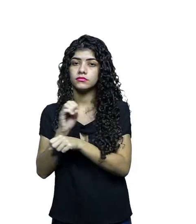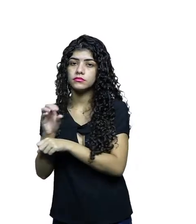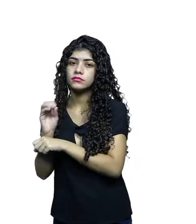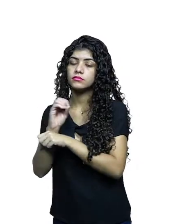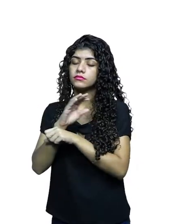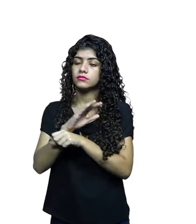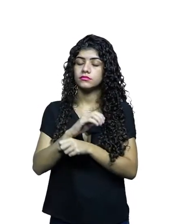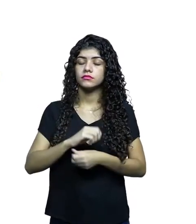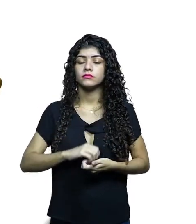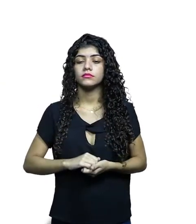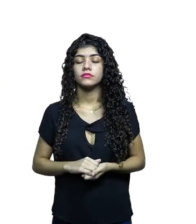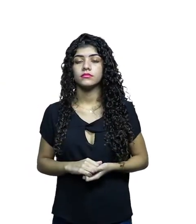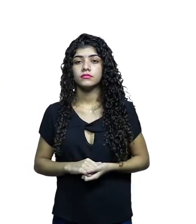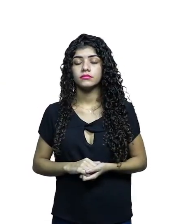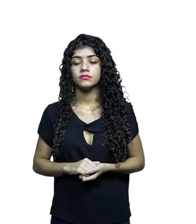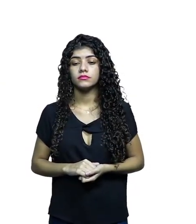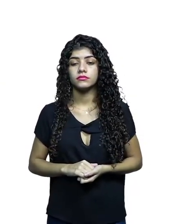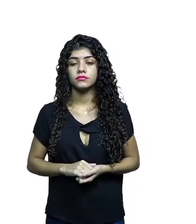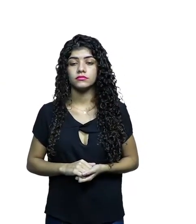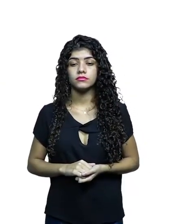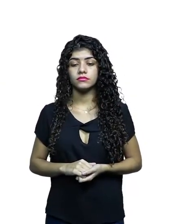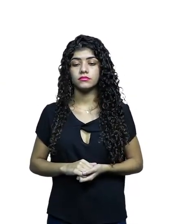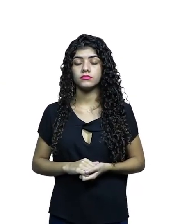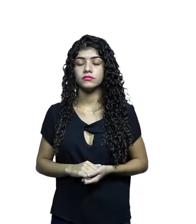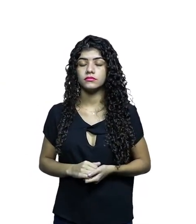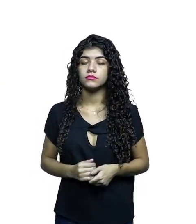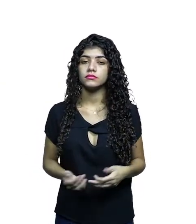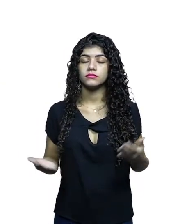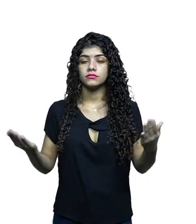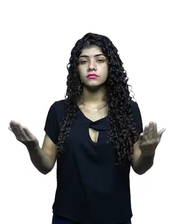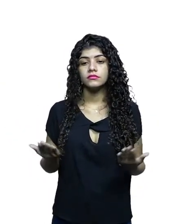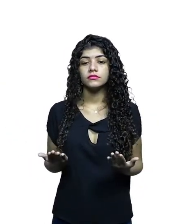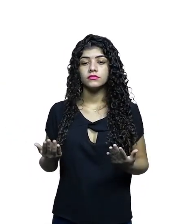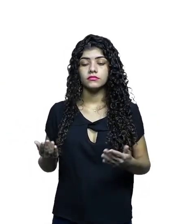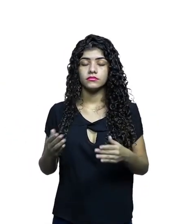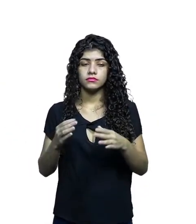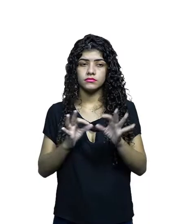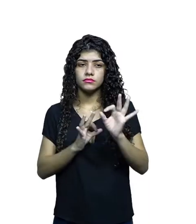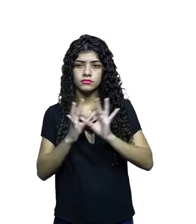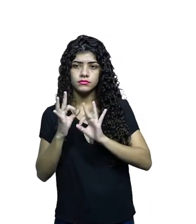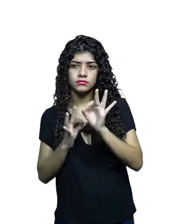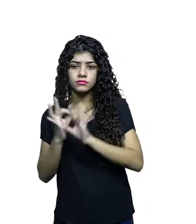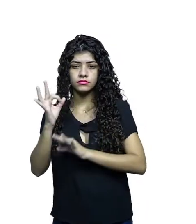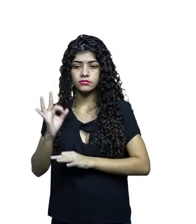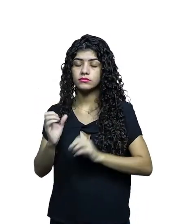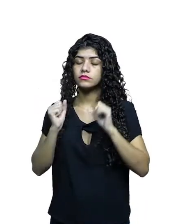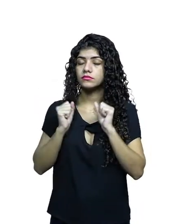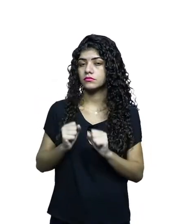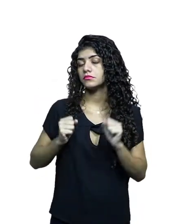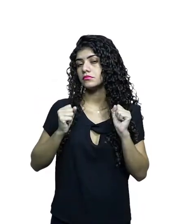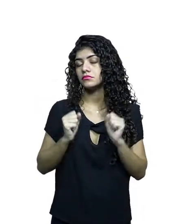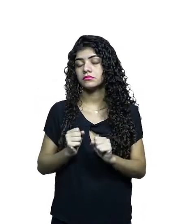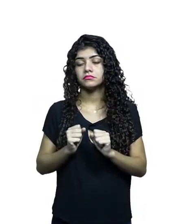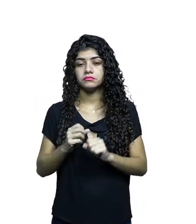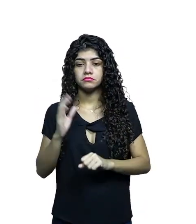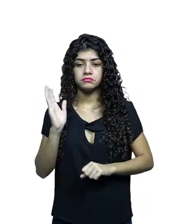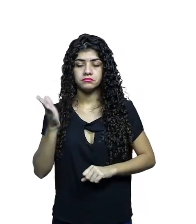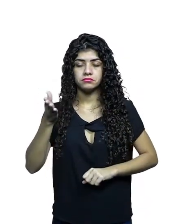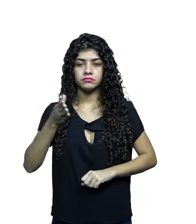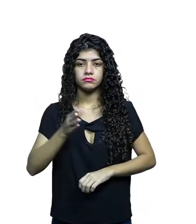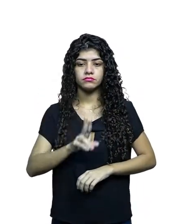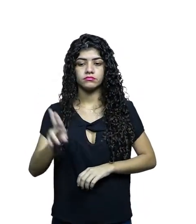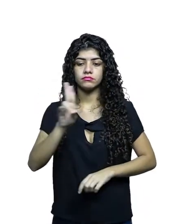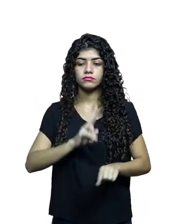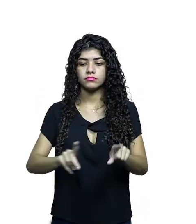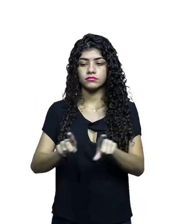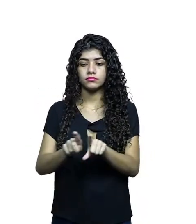para distribuição, nesses segmentos. O VOD irá, sim, no momento em ele for regulamentado, ele também vai poder fazer uso desses